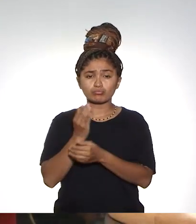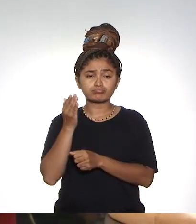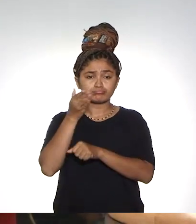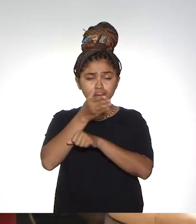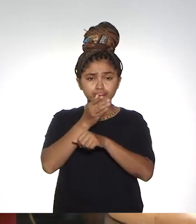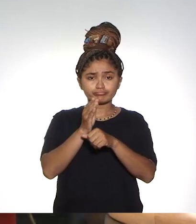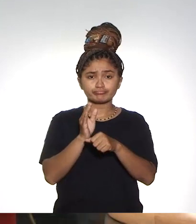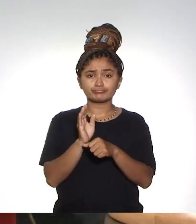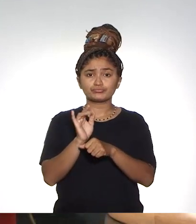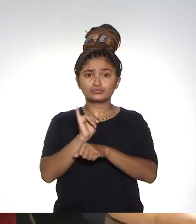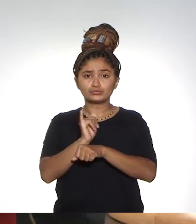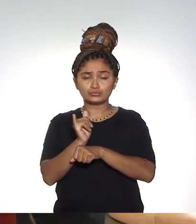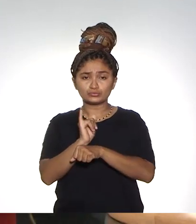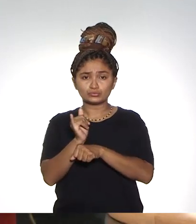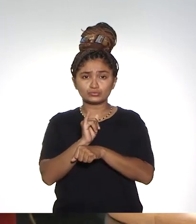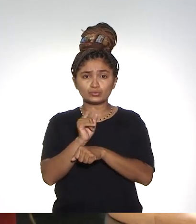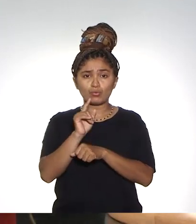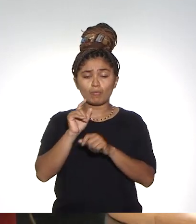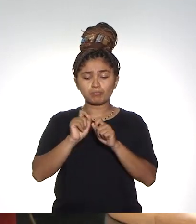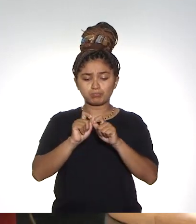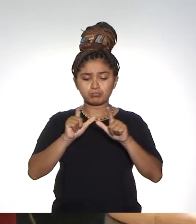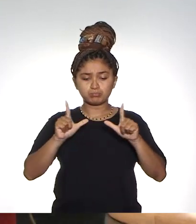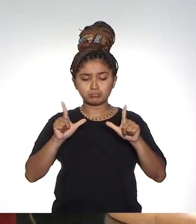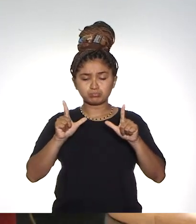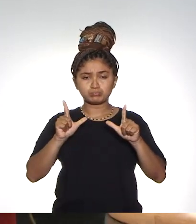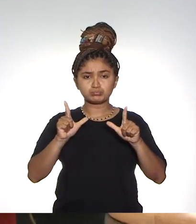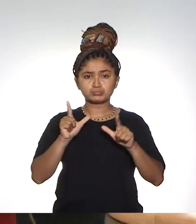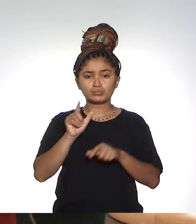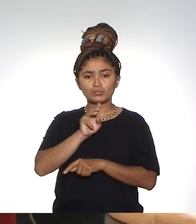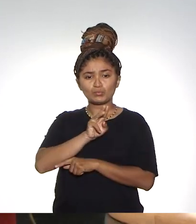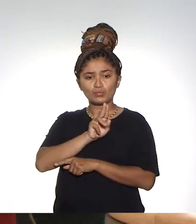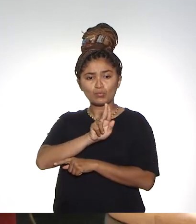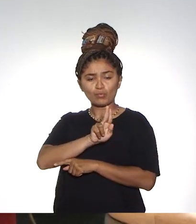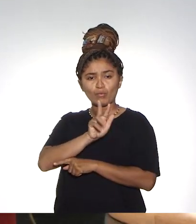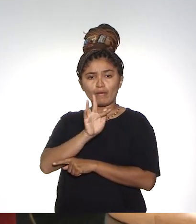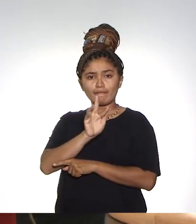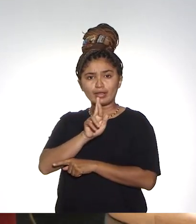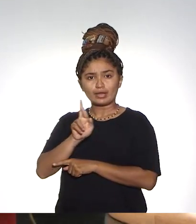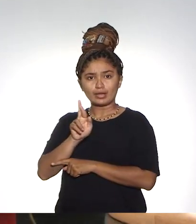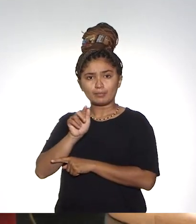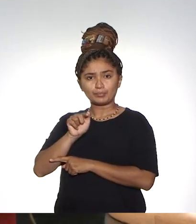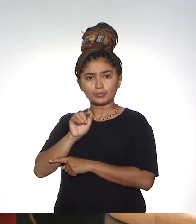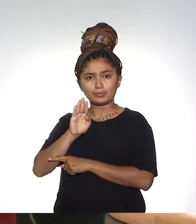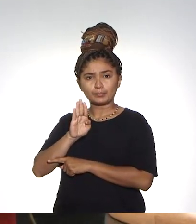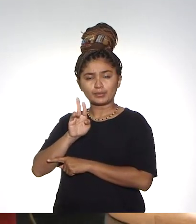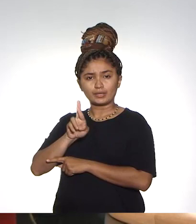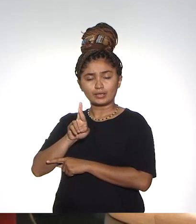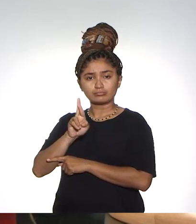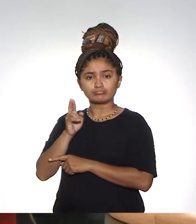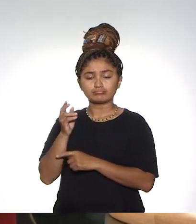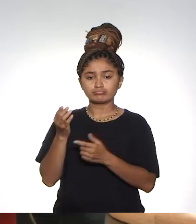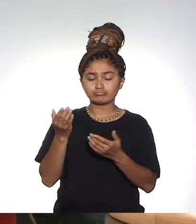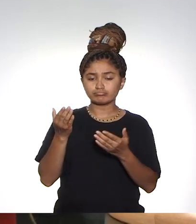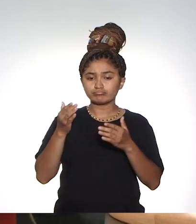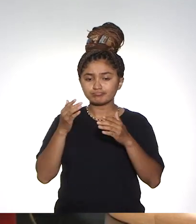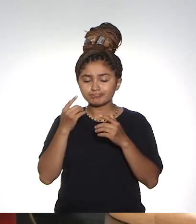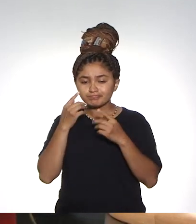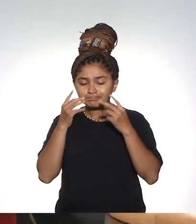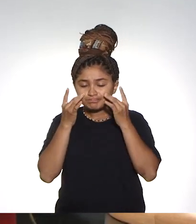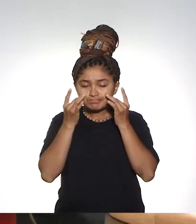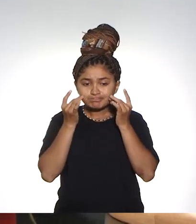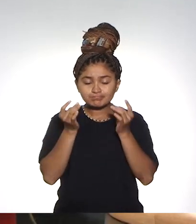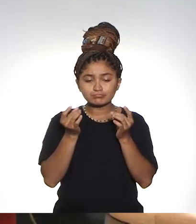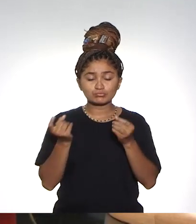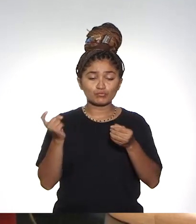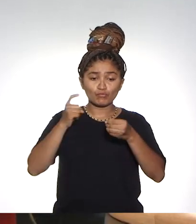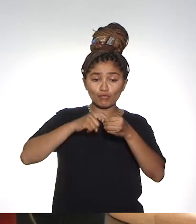para o YouTube. e a nossa página oficial, é o frr.br, para acompanhar as informações atualizadas sobre o retorno das